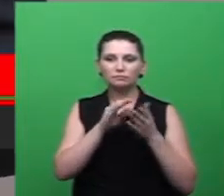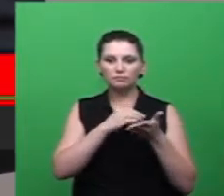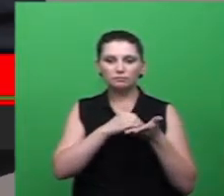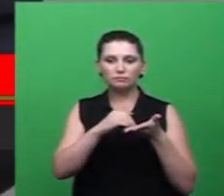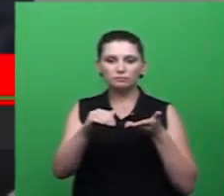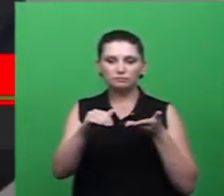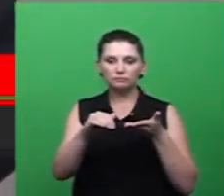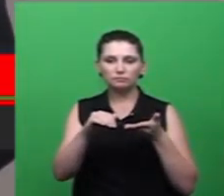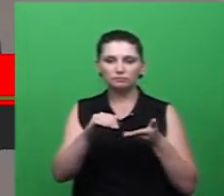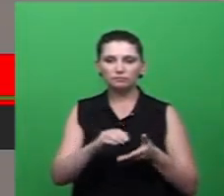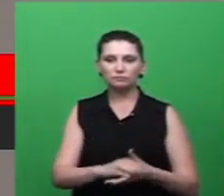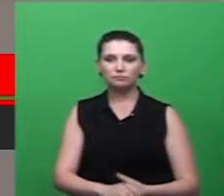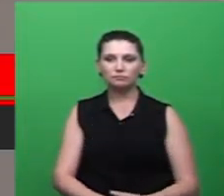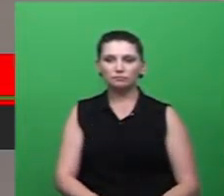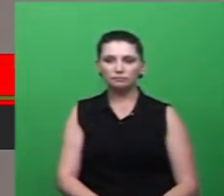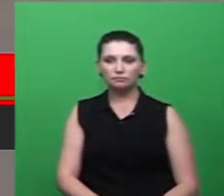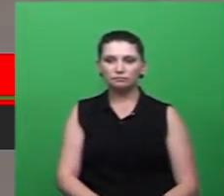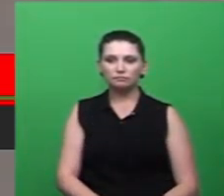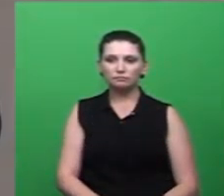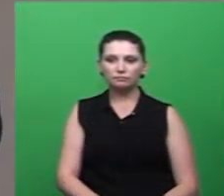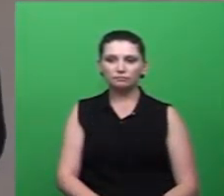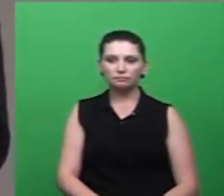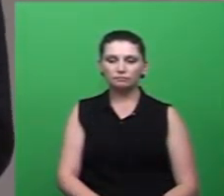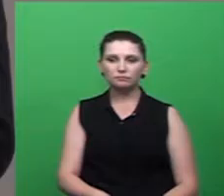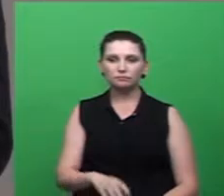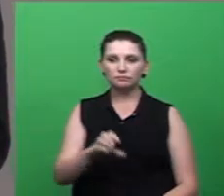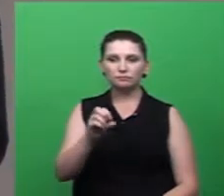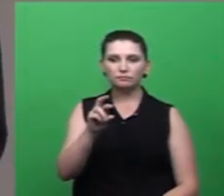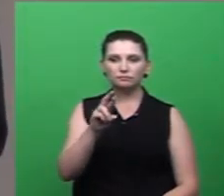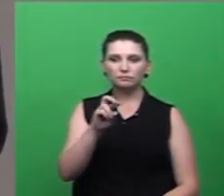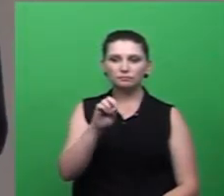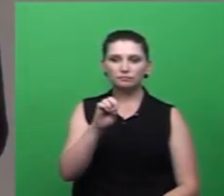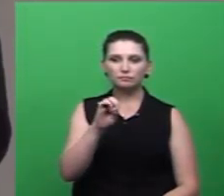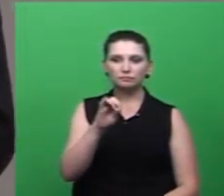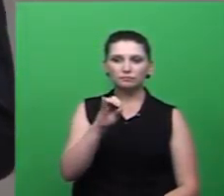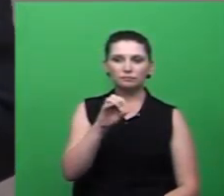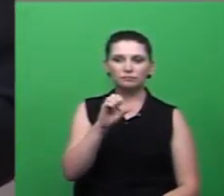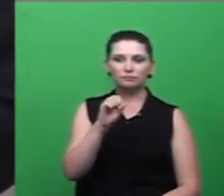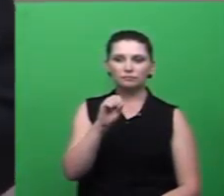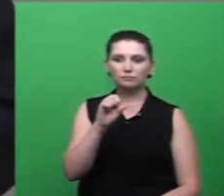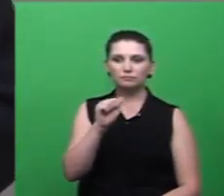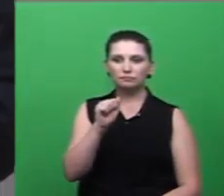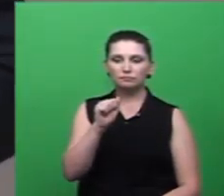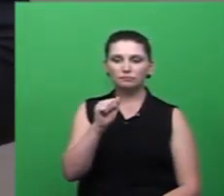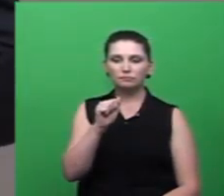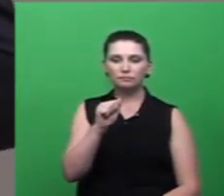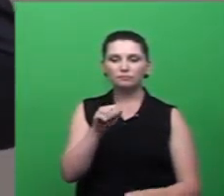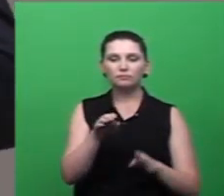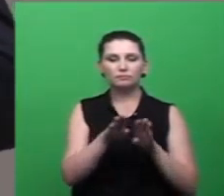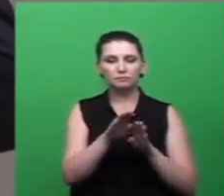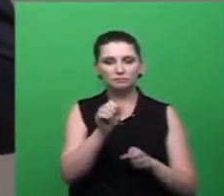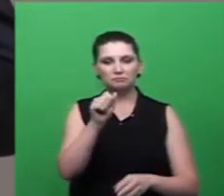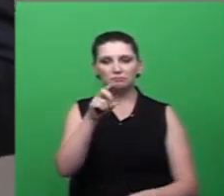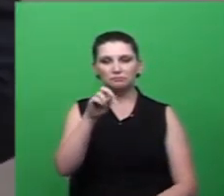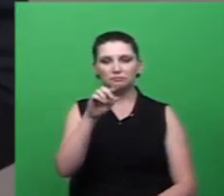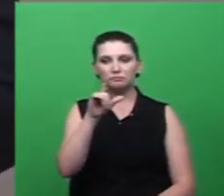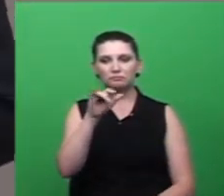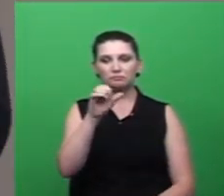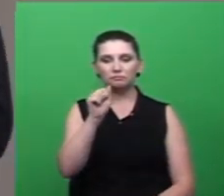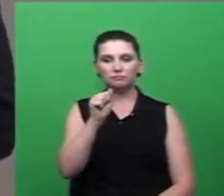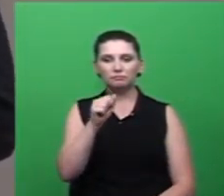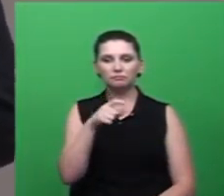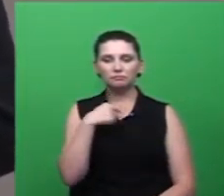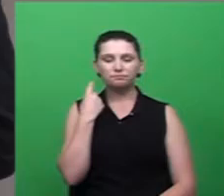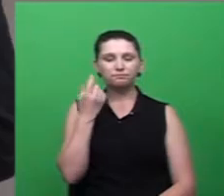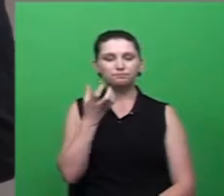a Cristiane Angela Mello e o Rosemar eu só primeiro gostaria